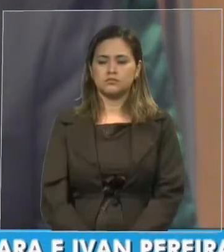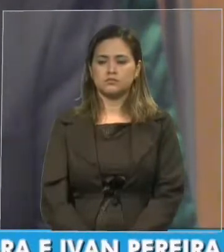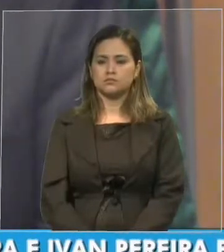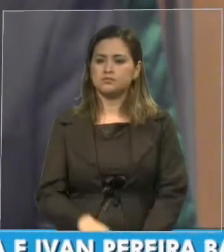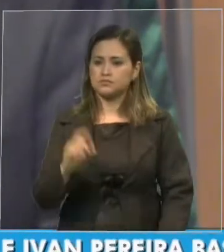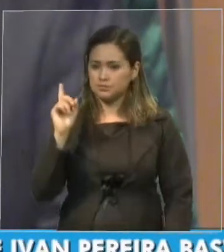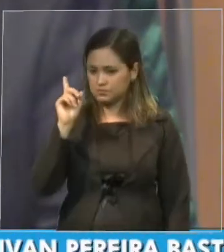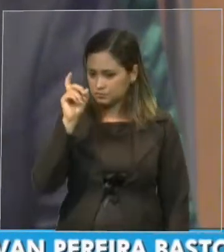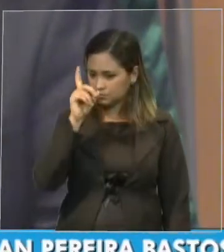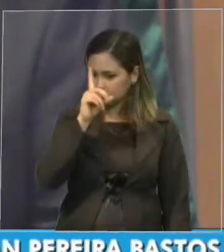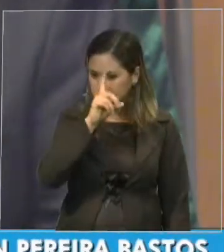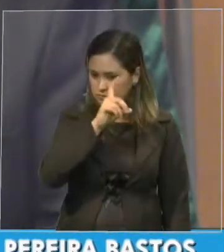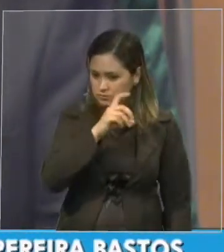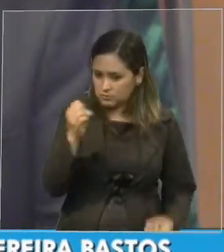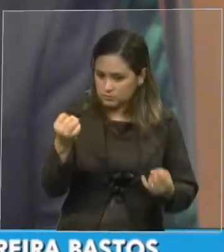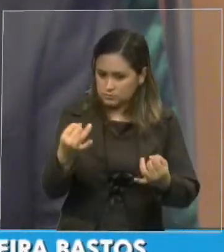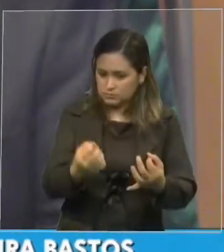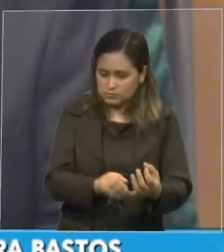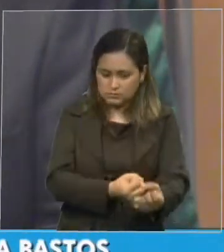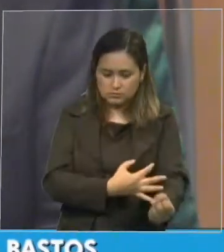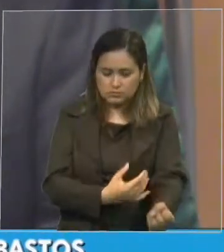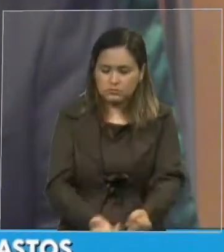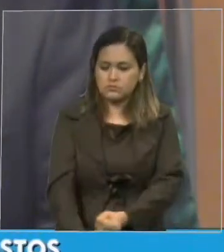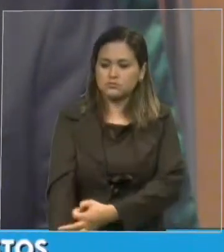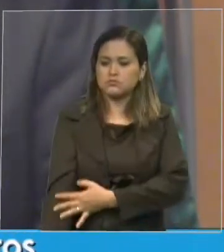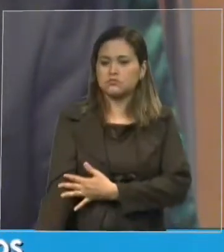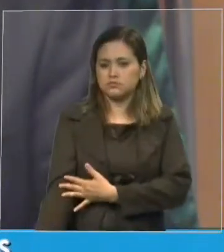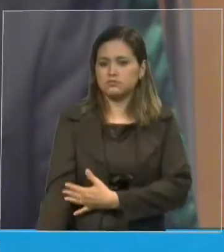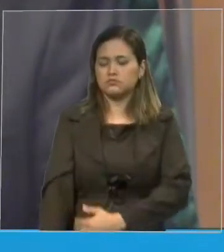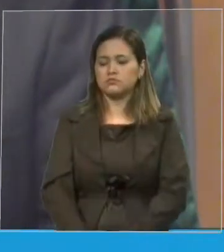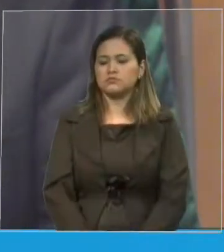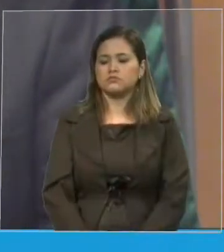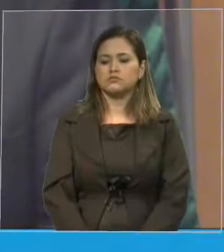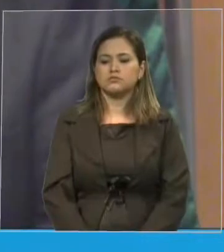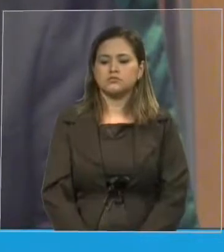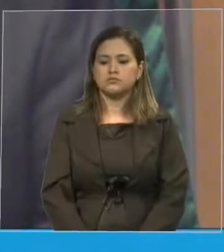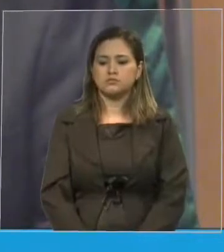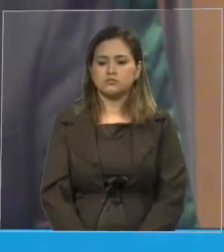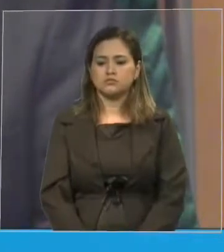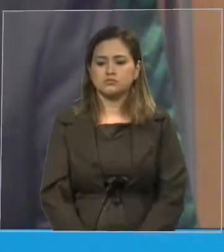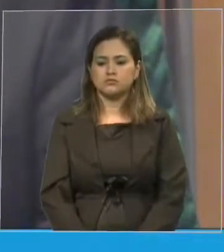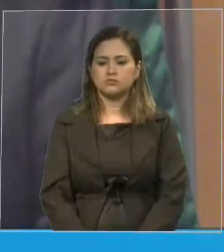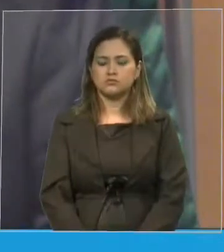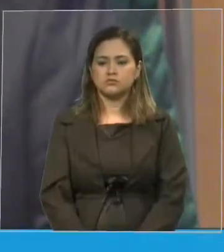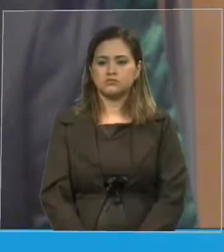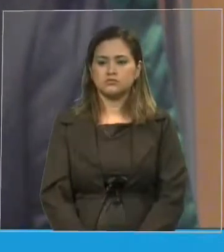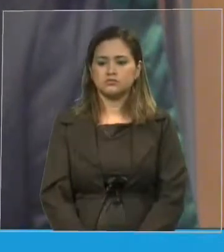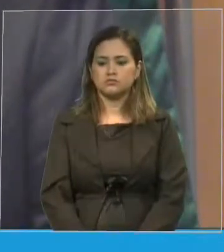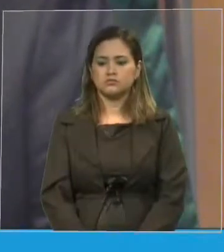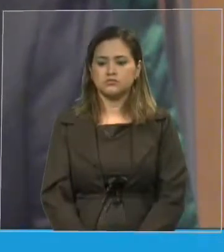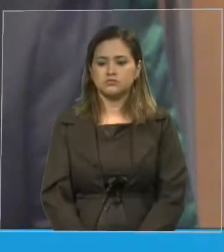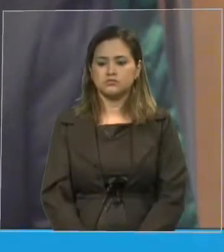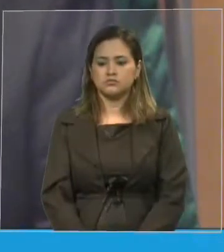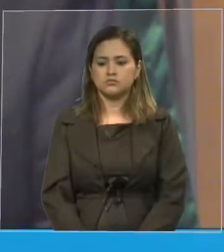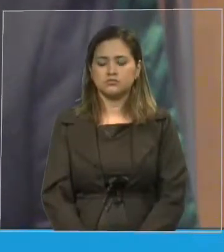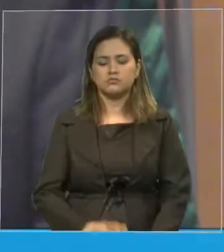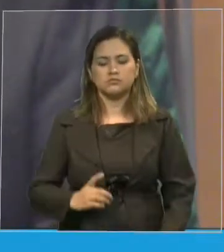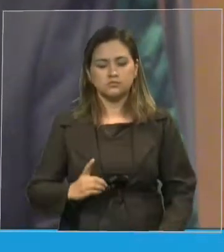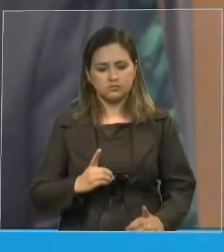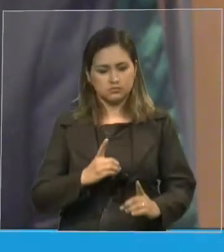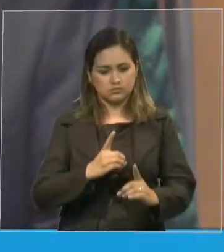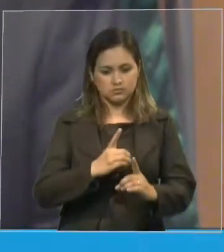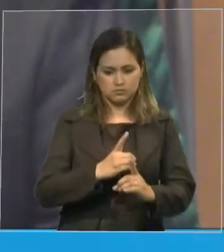que eu tenho, não me encontro tantas vezes, mas, quando me encontro, de ver e de abraçar